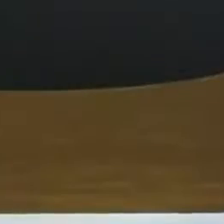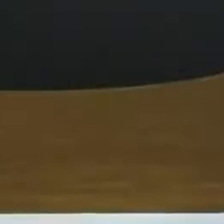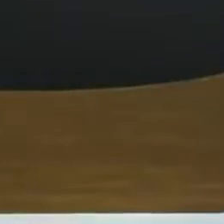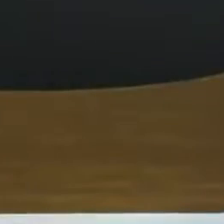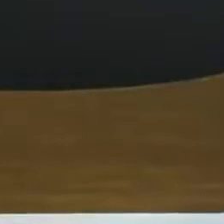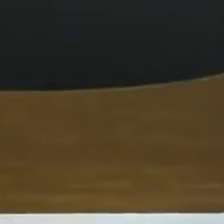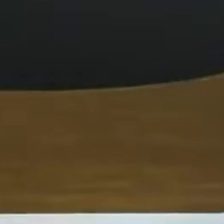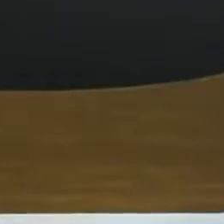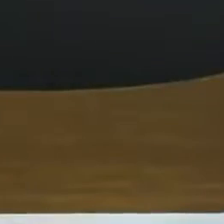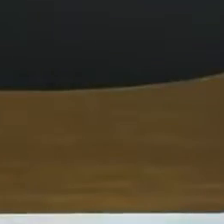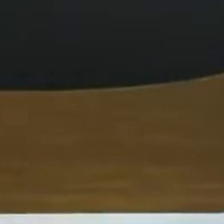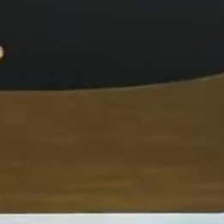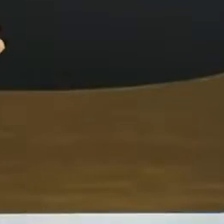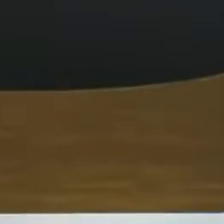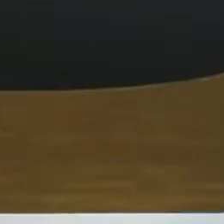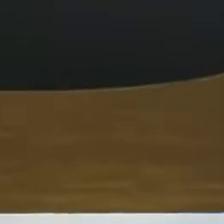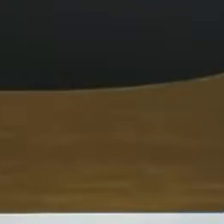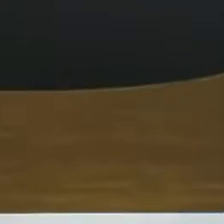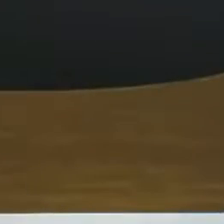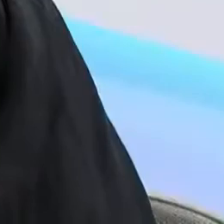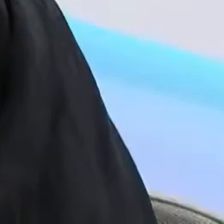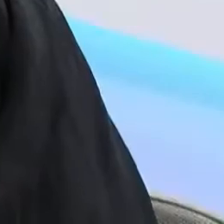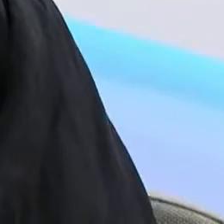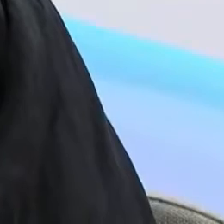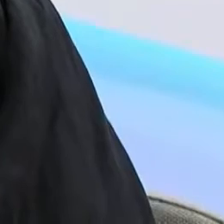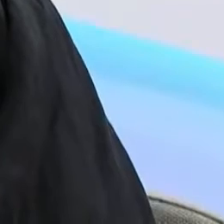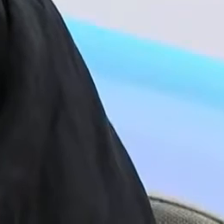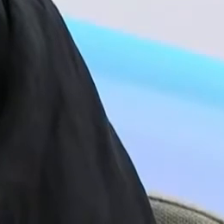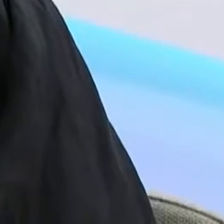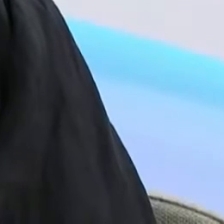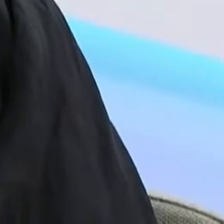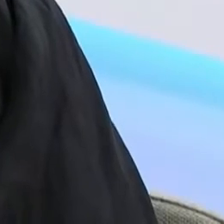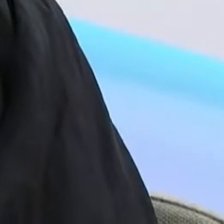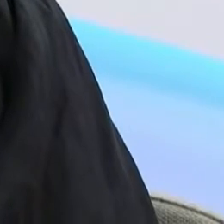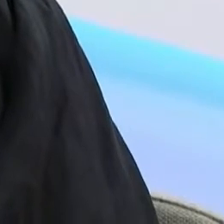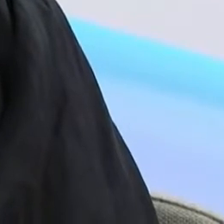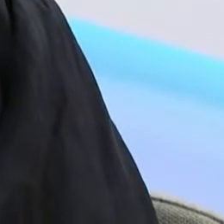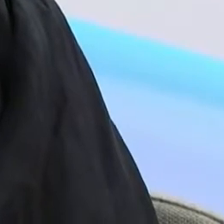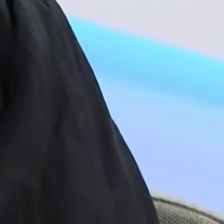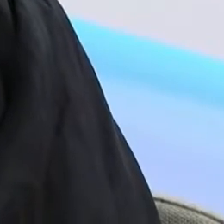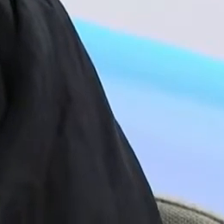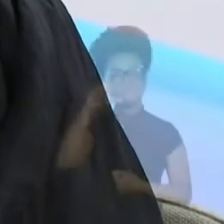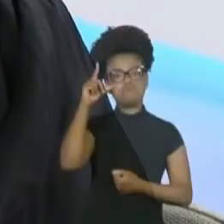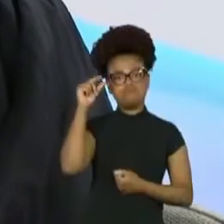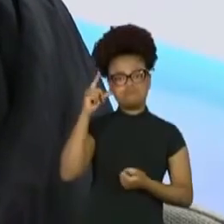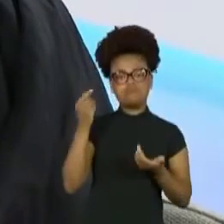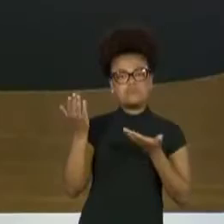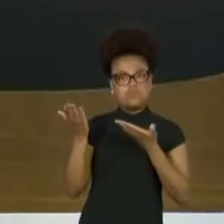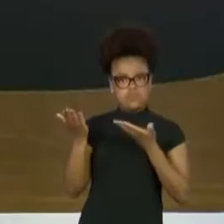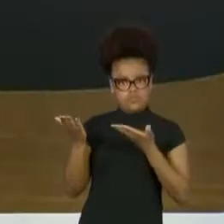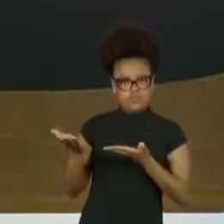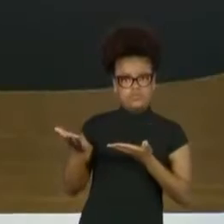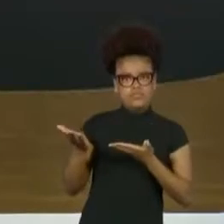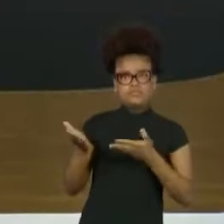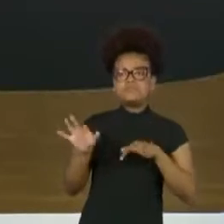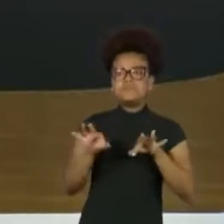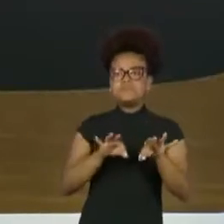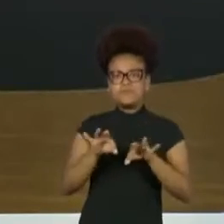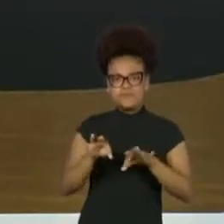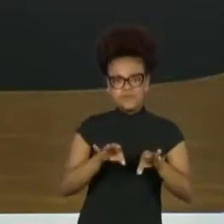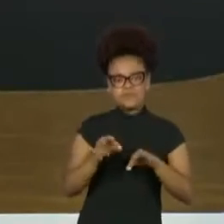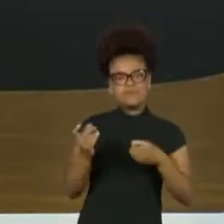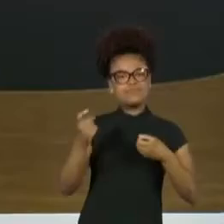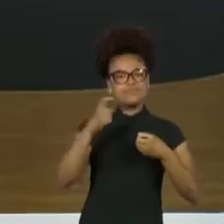Estamos de volta com o Roda Viva, que hoje recebe Zezé Mota. Zezé, você também prepara a sua volta aos palcos,